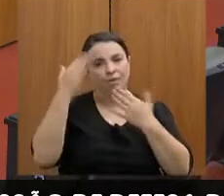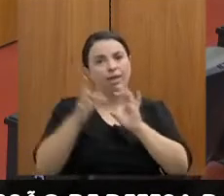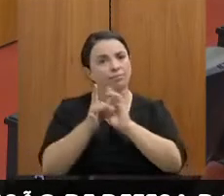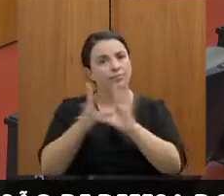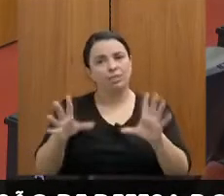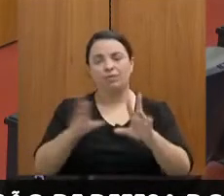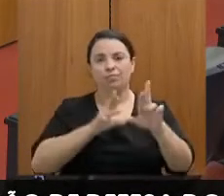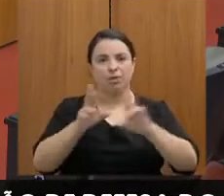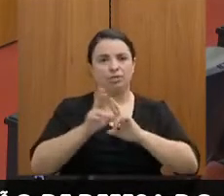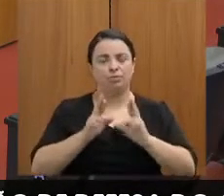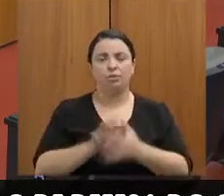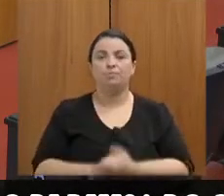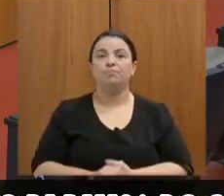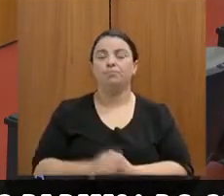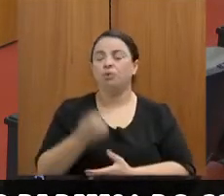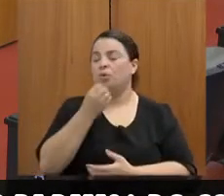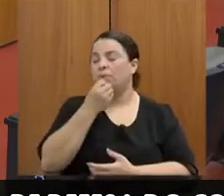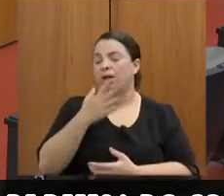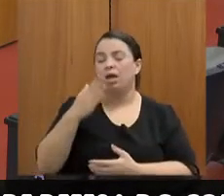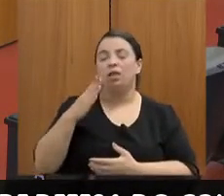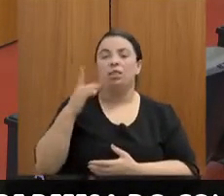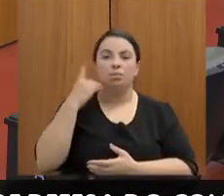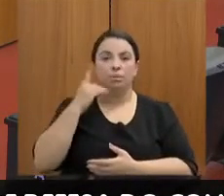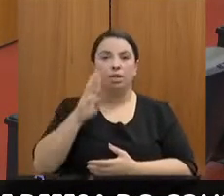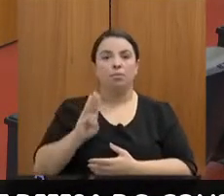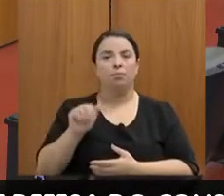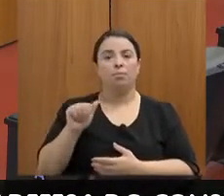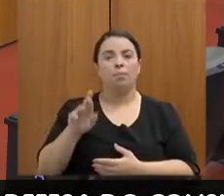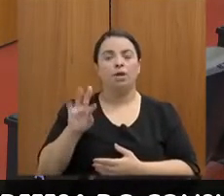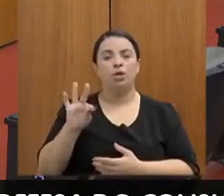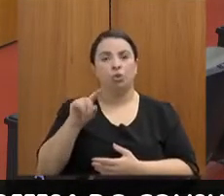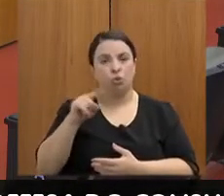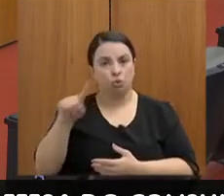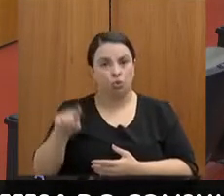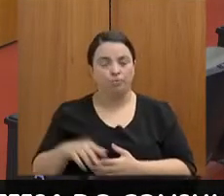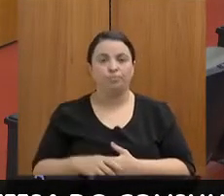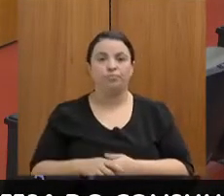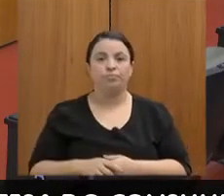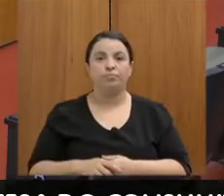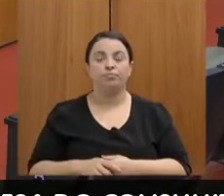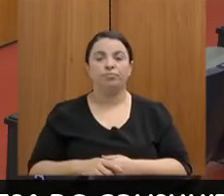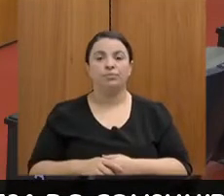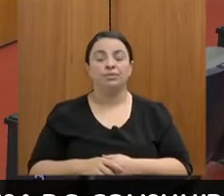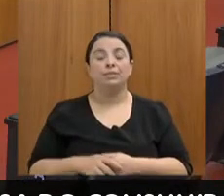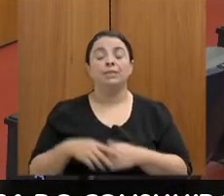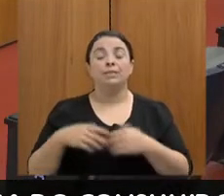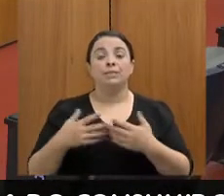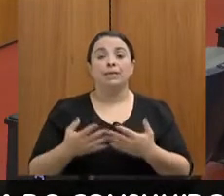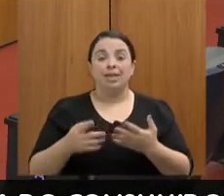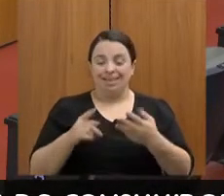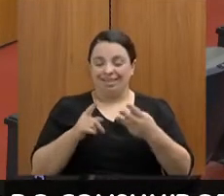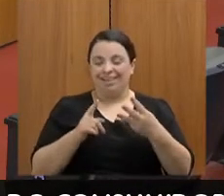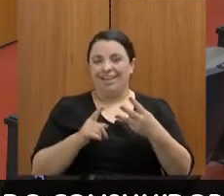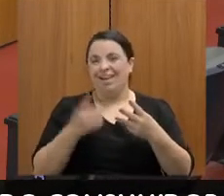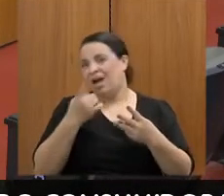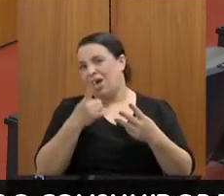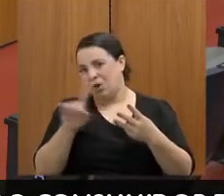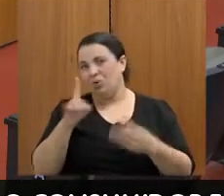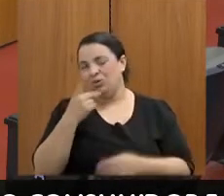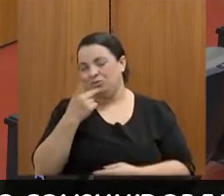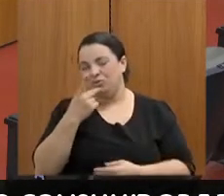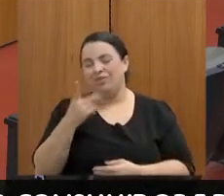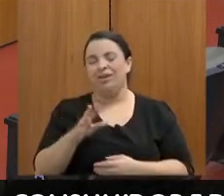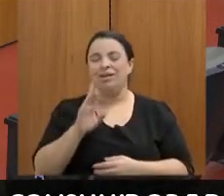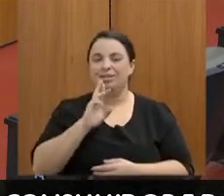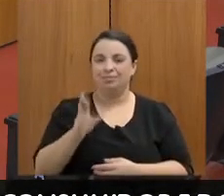Obrigado, presidente Bartô. Com relação, eu vou responder ao último, o primeiro, na realidade a questão desse